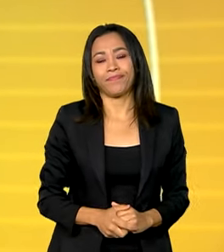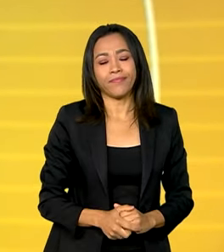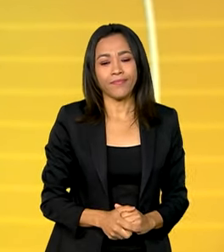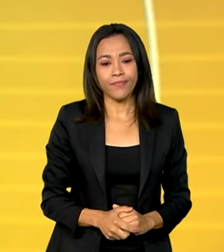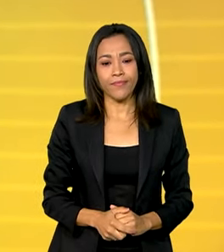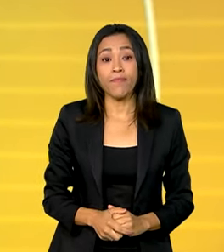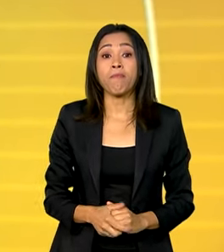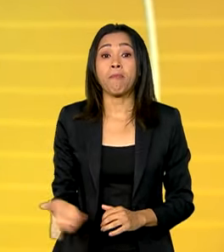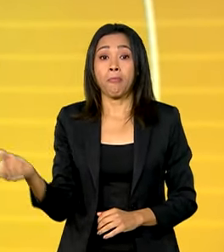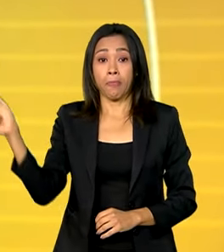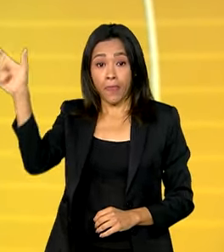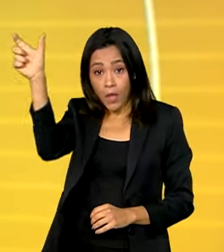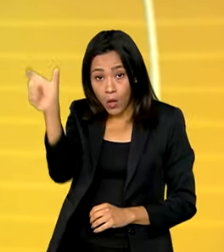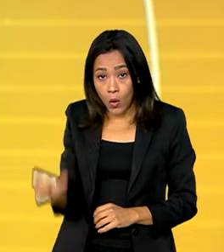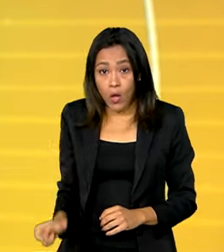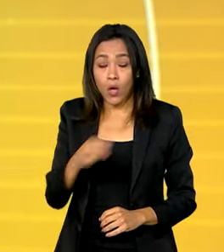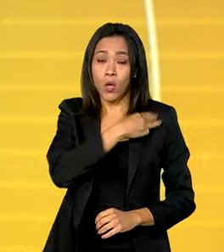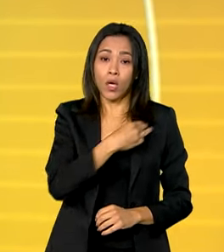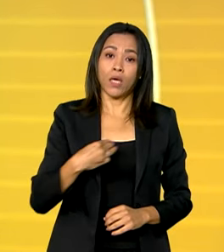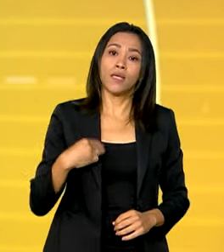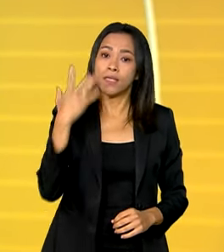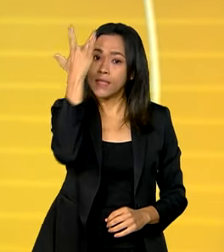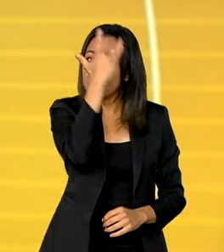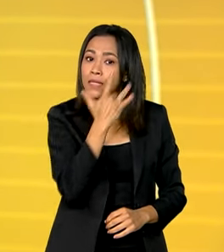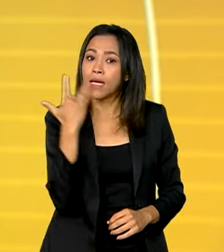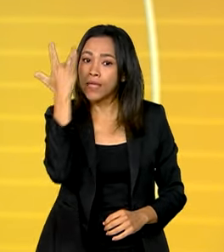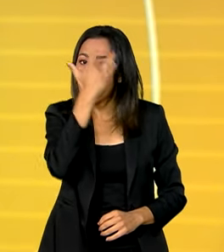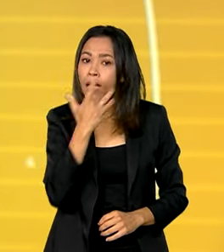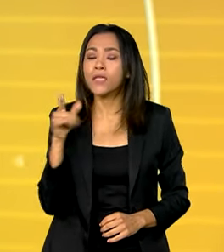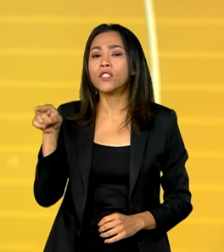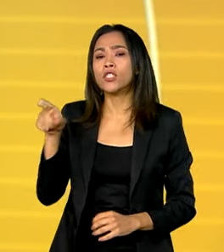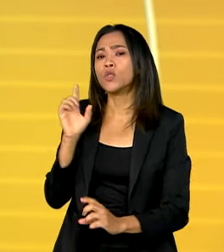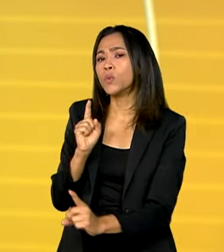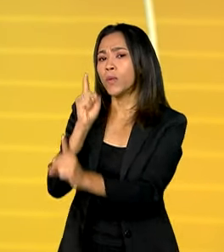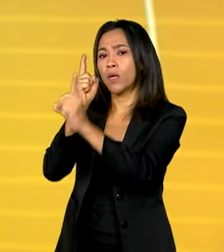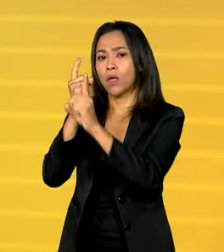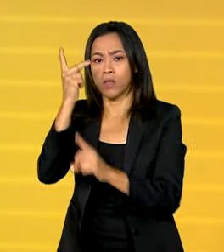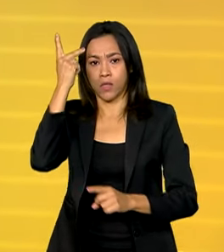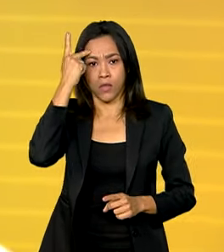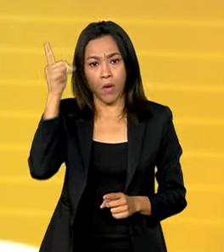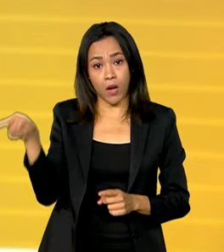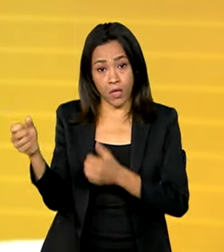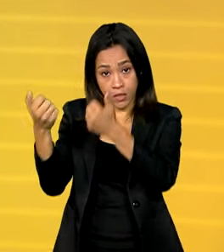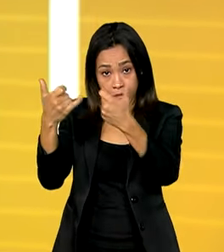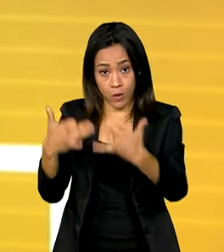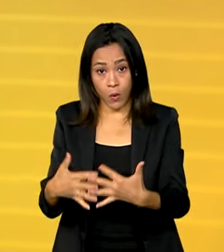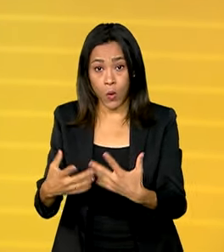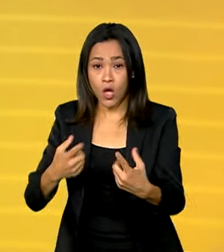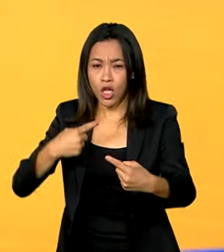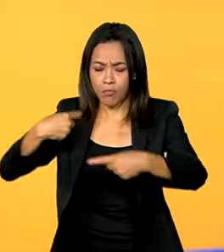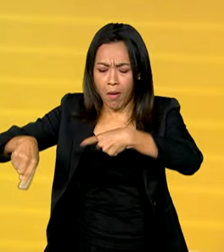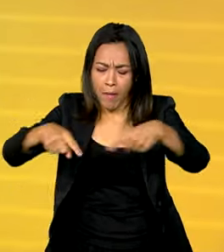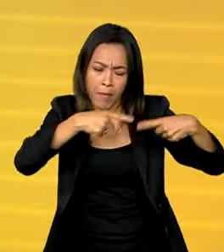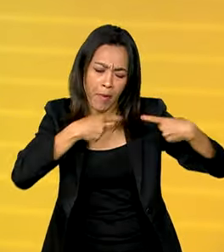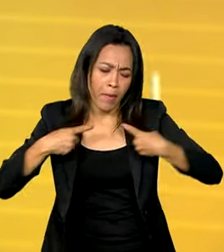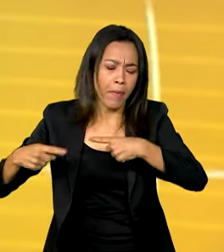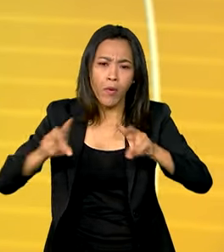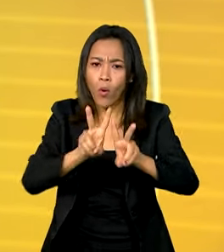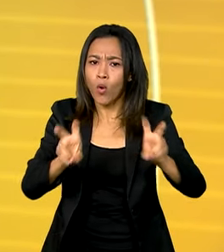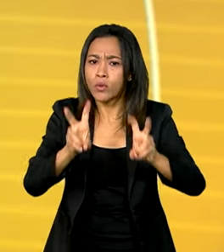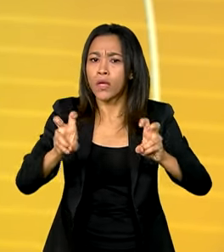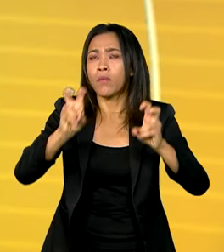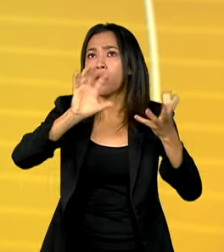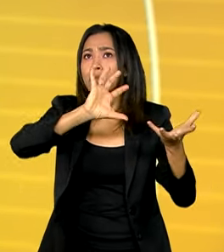O ministro da Fazenda, Fernando Haddad, afirmou durante um evento em São Paulo que o debate sobre mudanças climáticas e seus